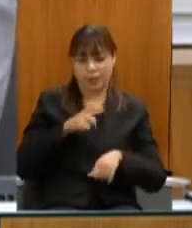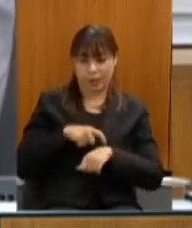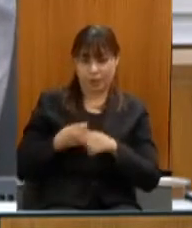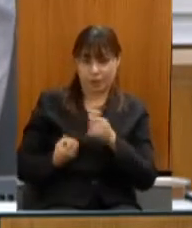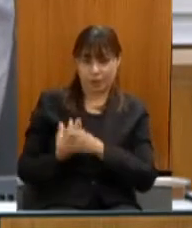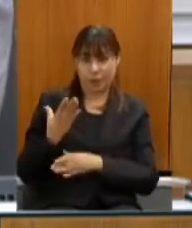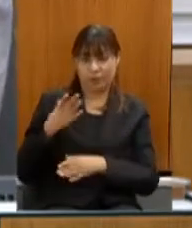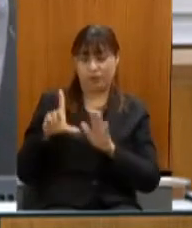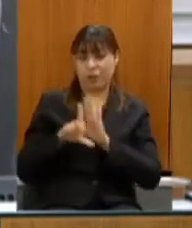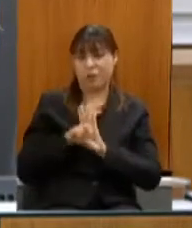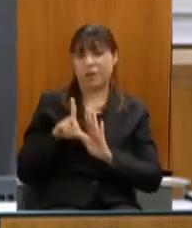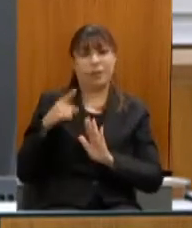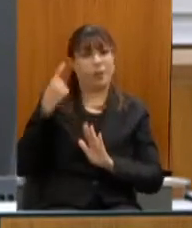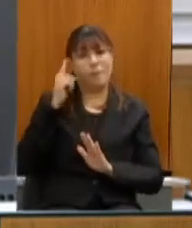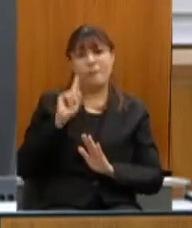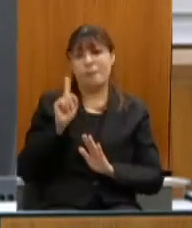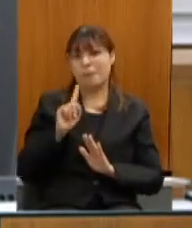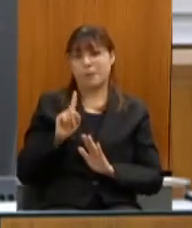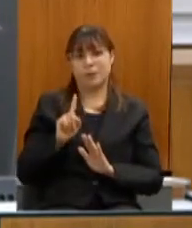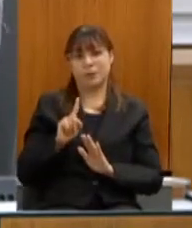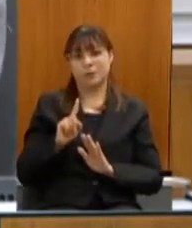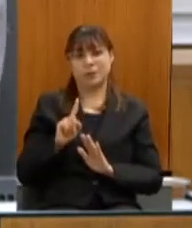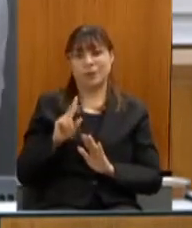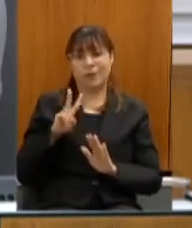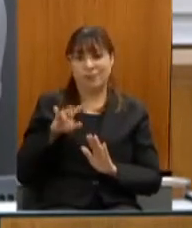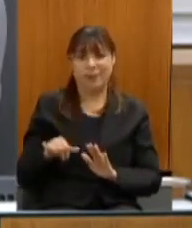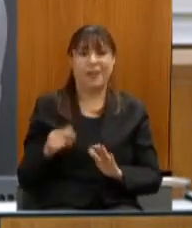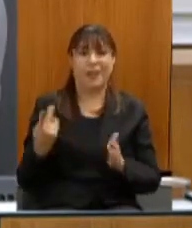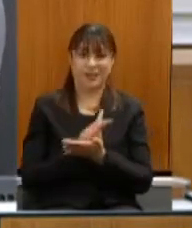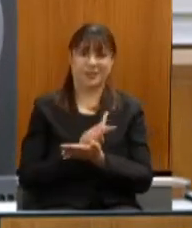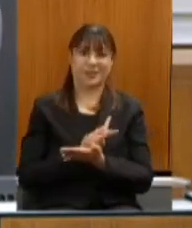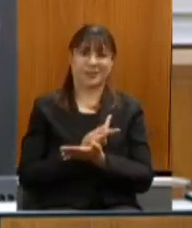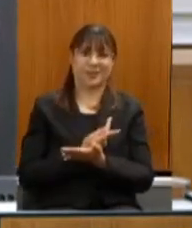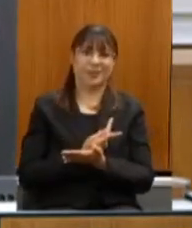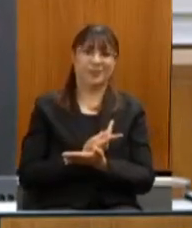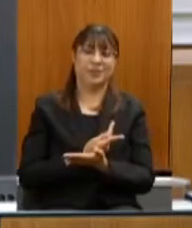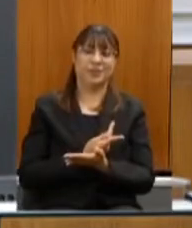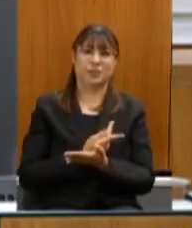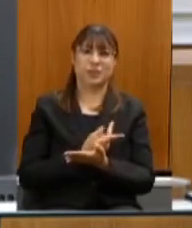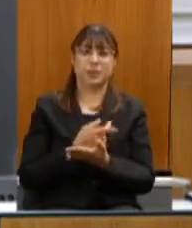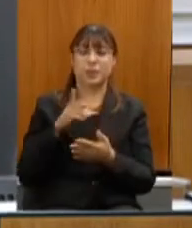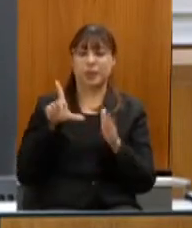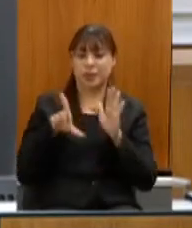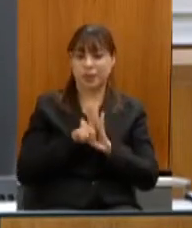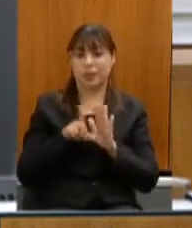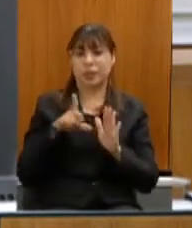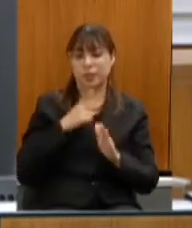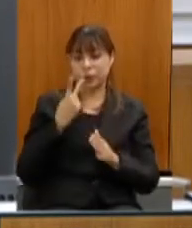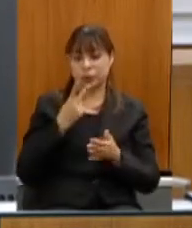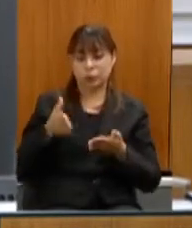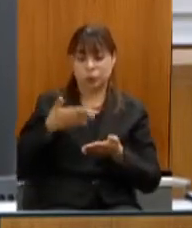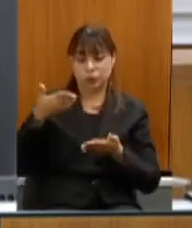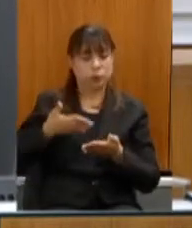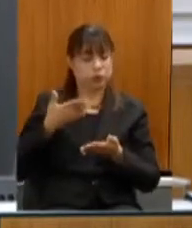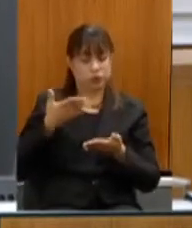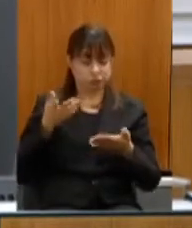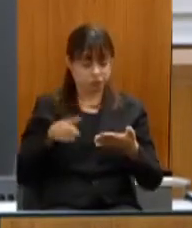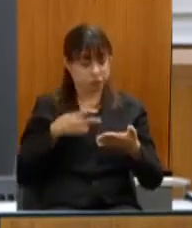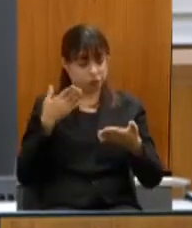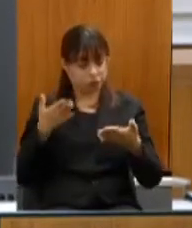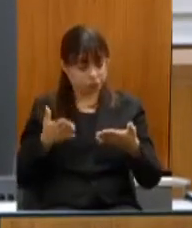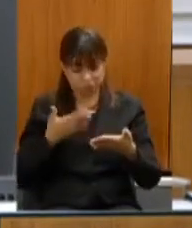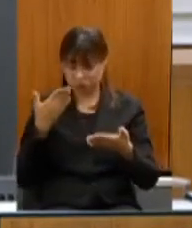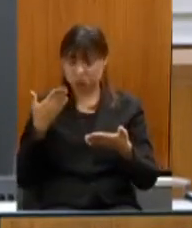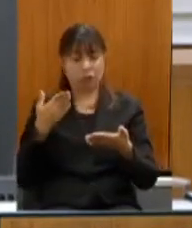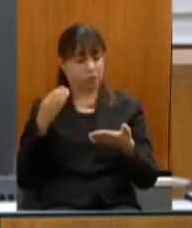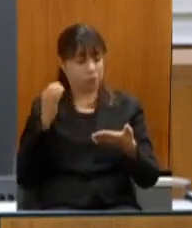não imaginavam que ela ia chegar a ser efetivada então a lei são duas páginas muito simples sintética lei emergencial tal tal tal